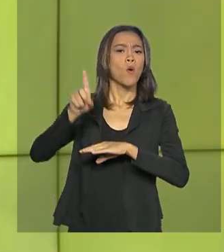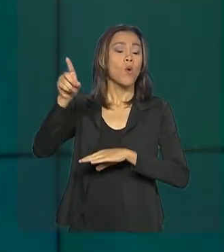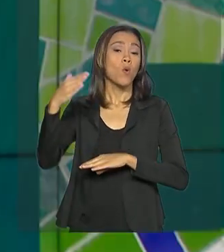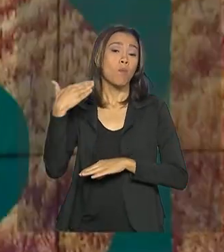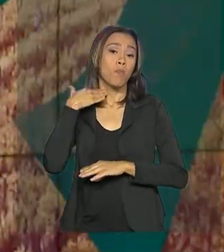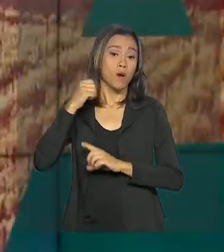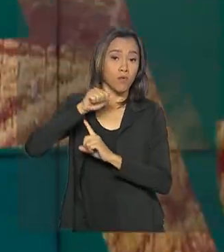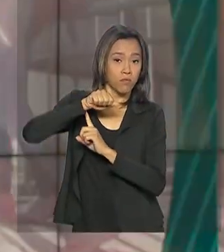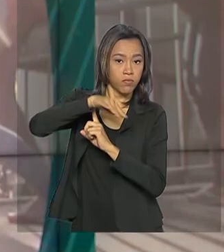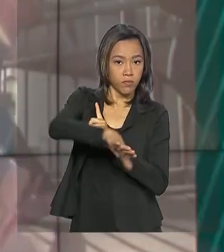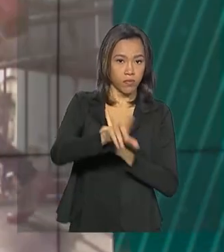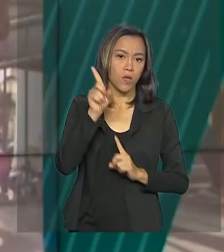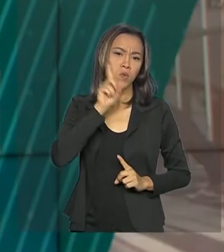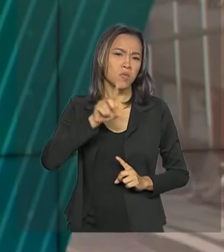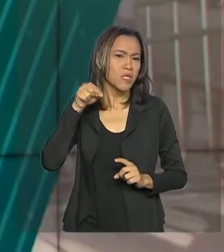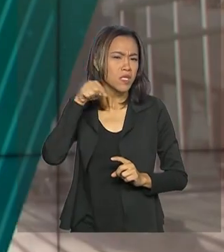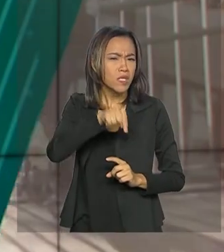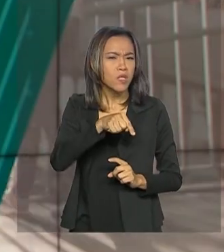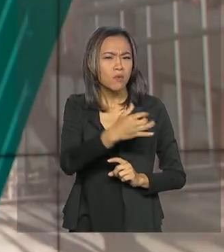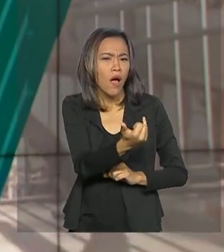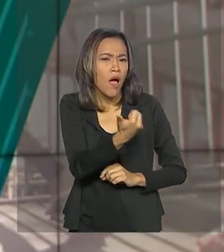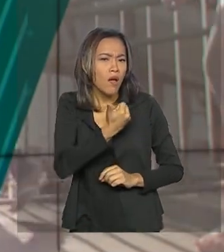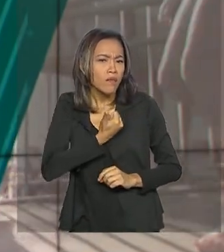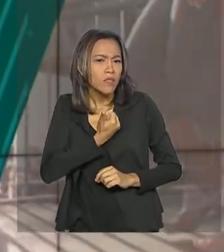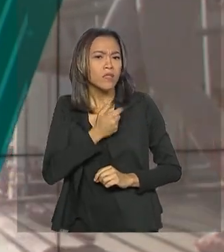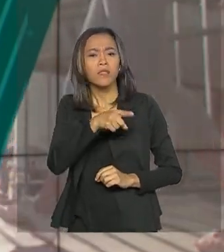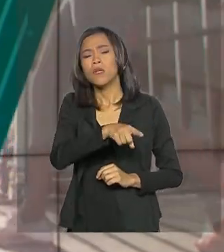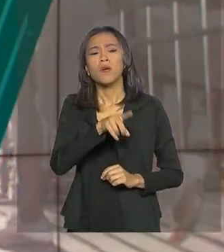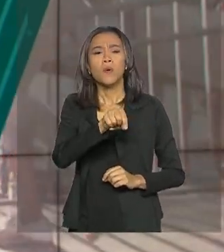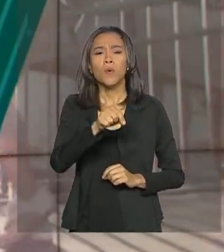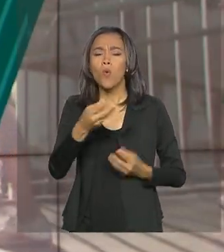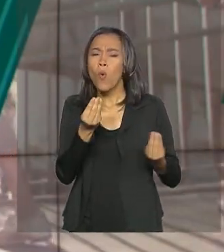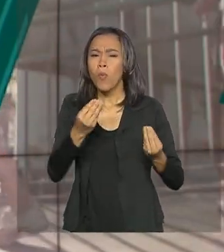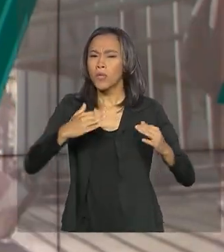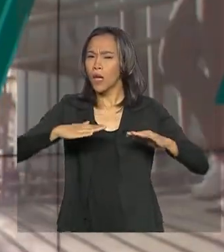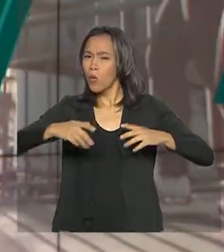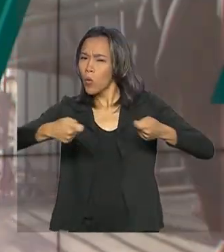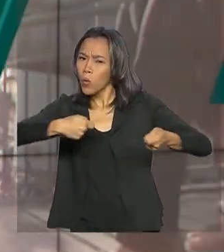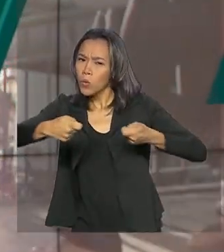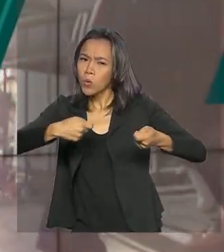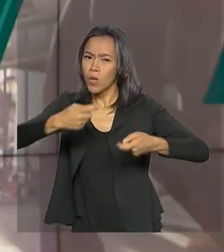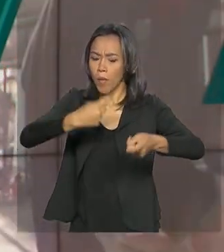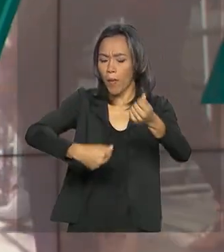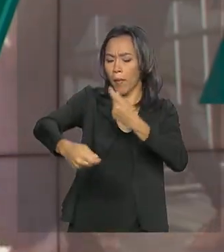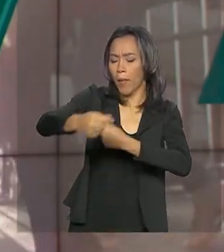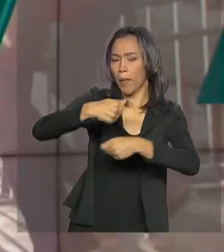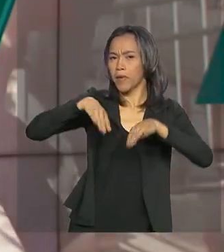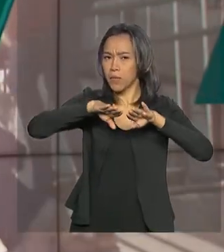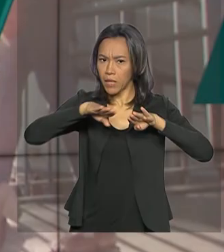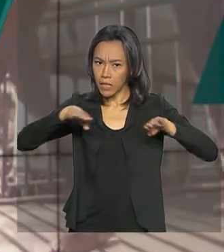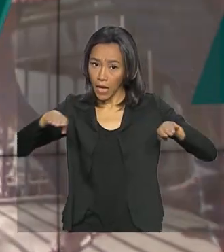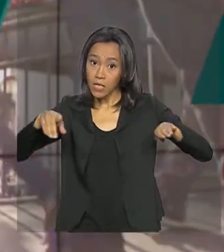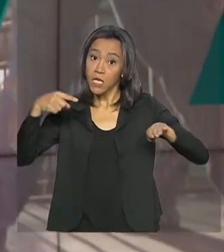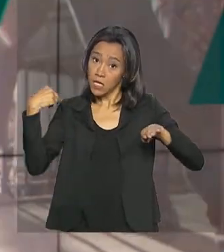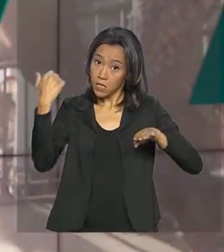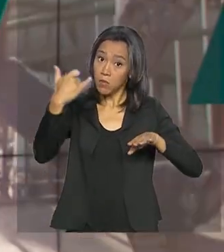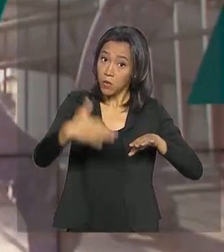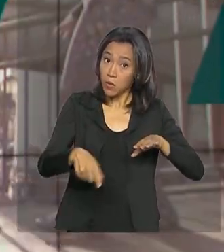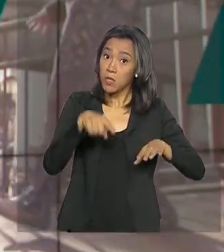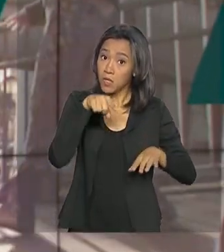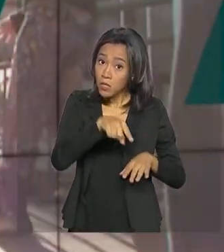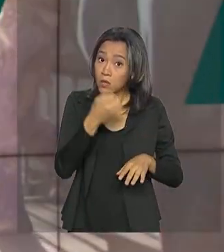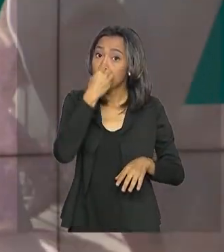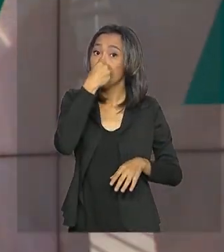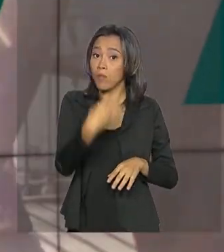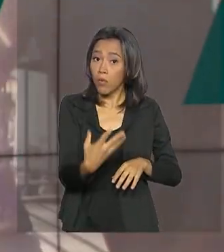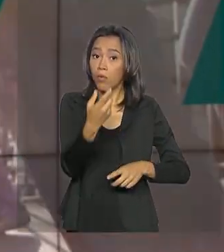Este indicador determina o grau de instabilidade econômica de cada país. O presidente Jair Bolsonaro falou pelas redes sociais que é mais um índice favorável